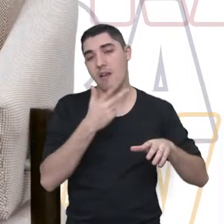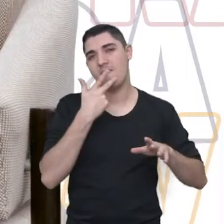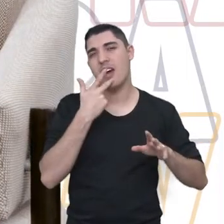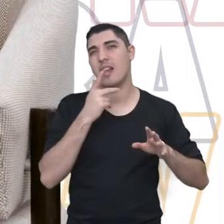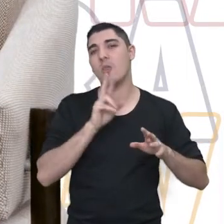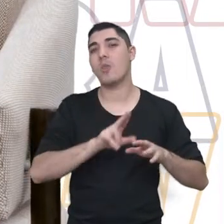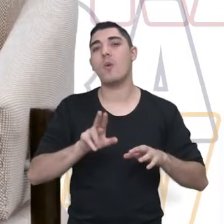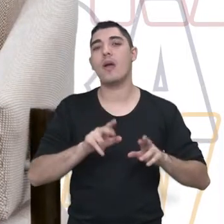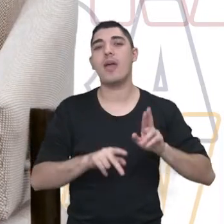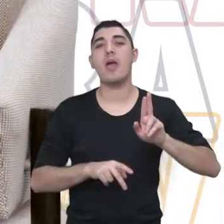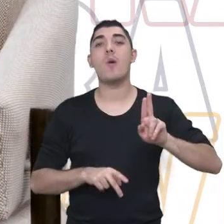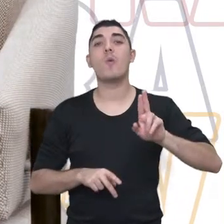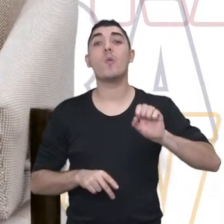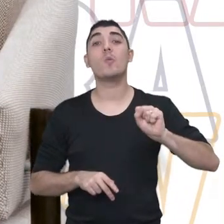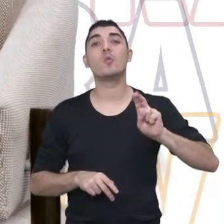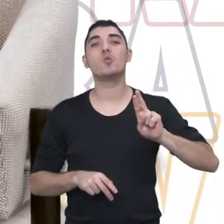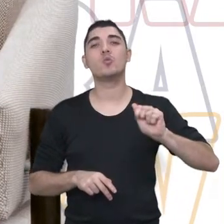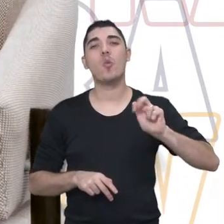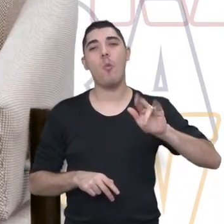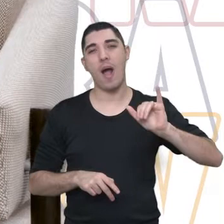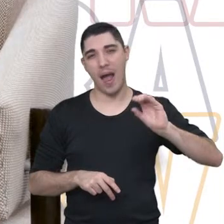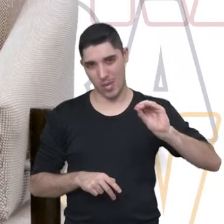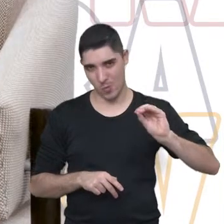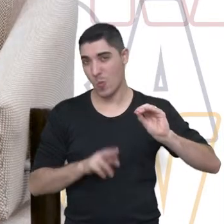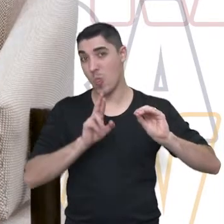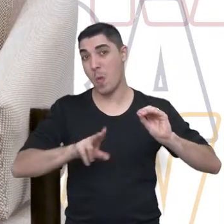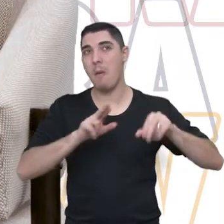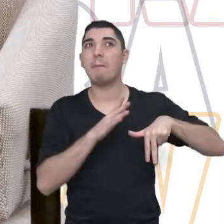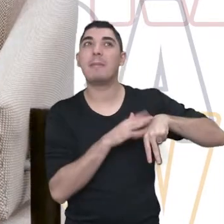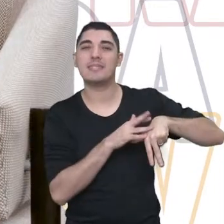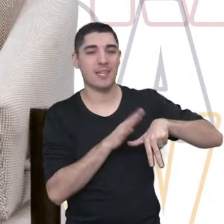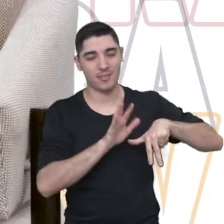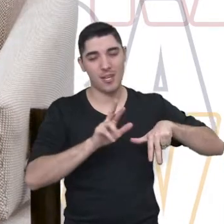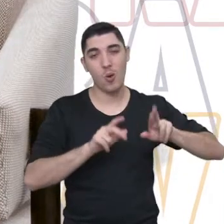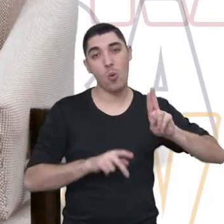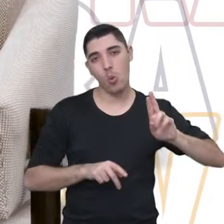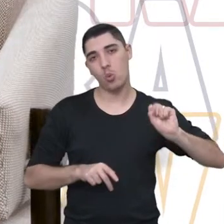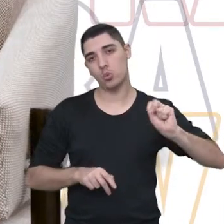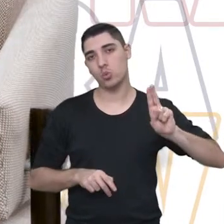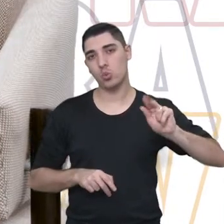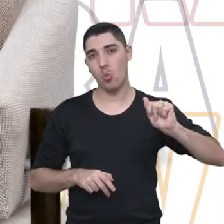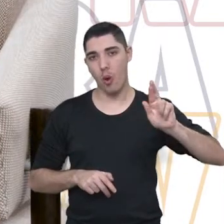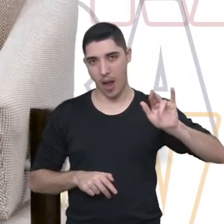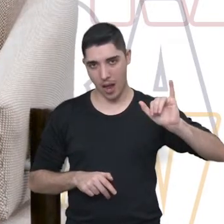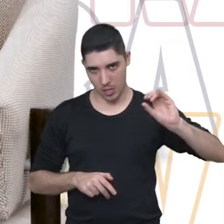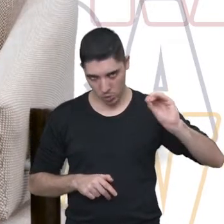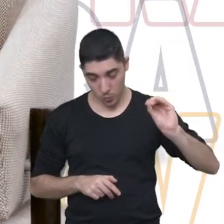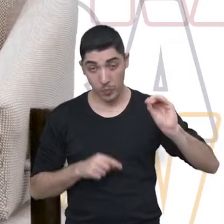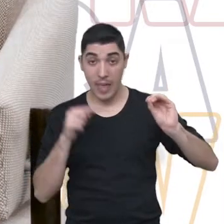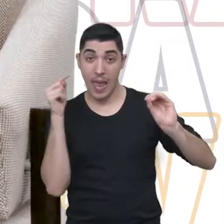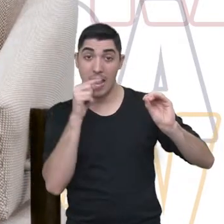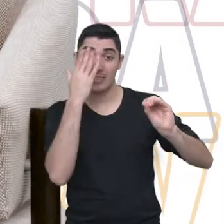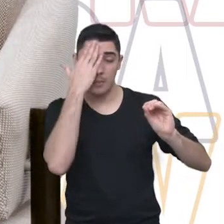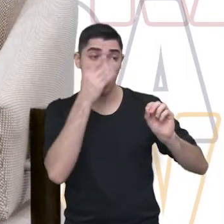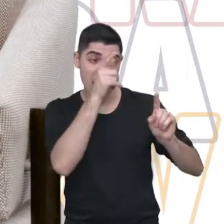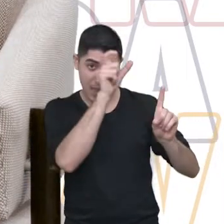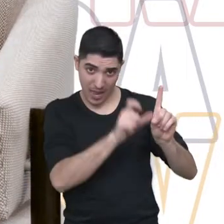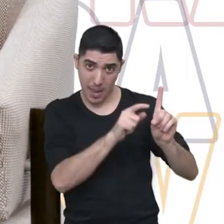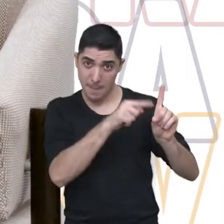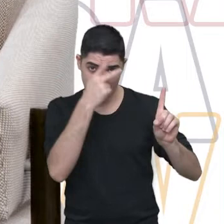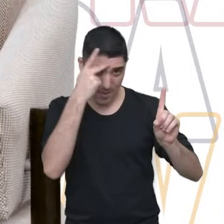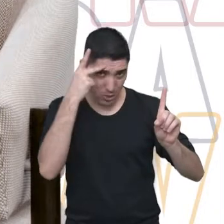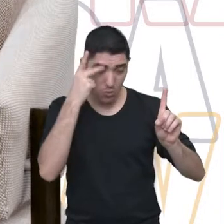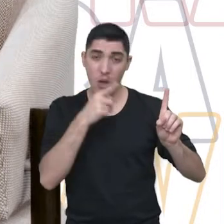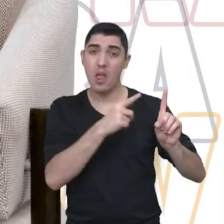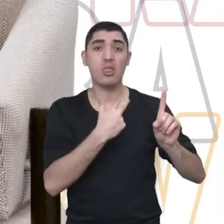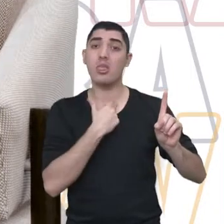A gente fala usuário. É que eu falo paciente porque eu sou psicóloga, então... Mas o usuário... Então a gente sabia que aquela pessoa não pode ficar sem um